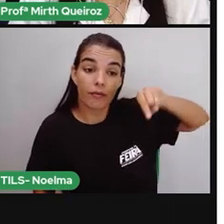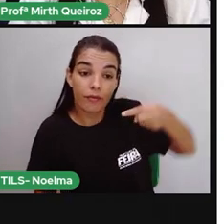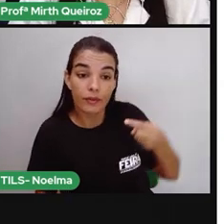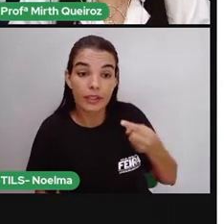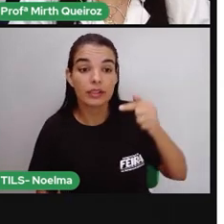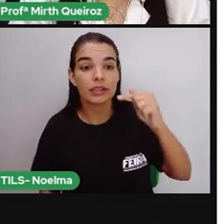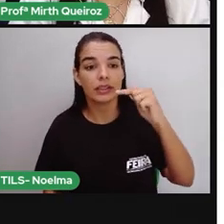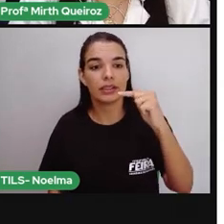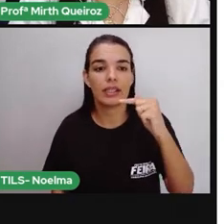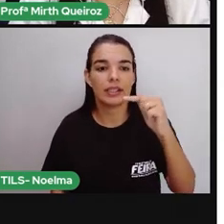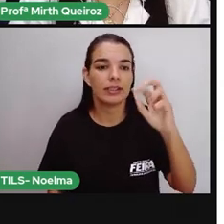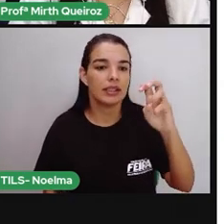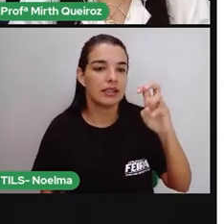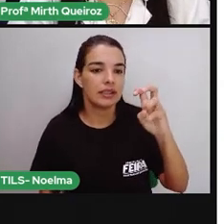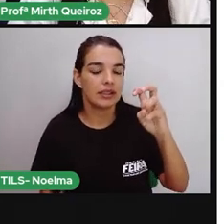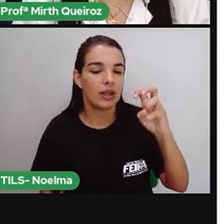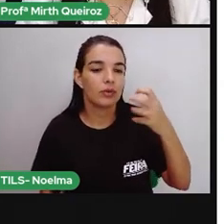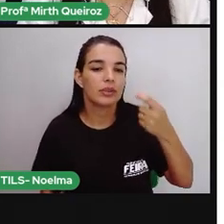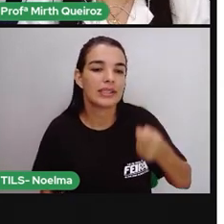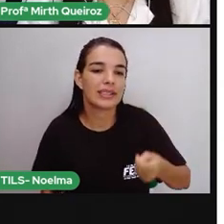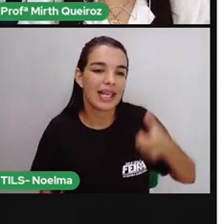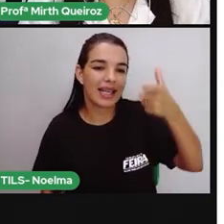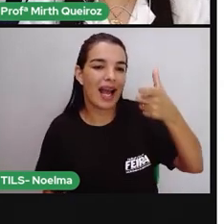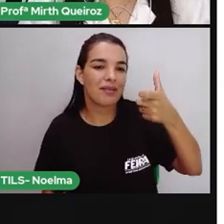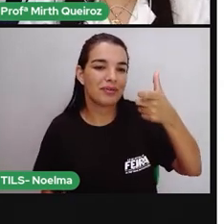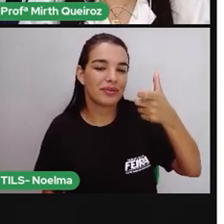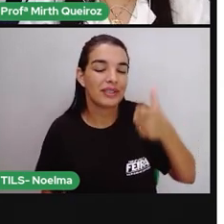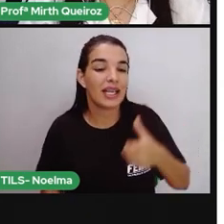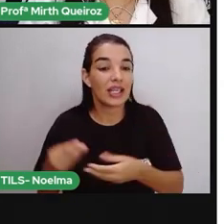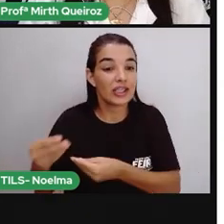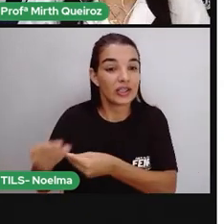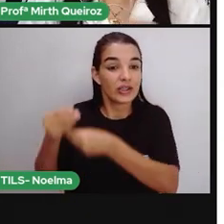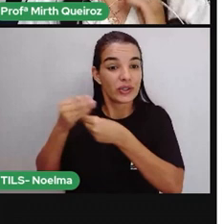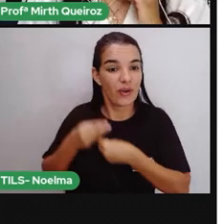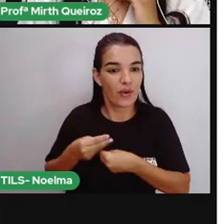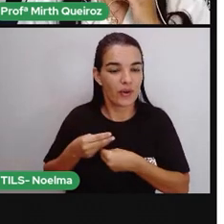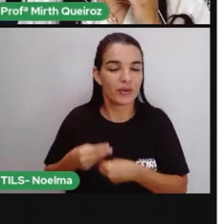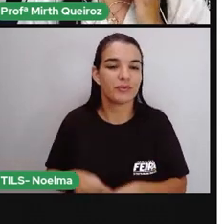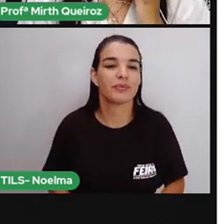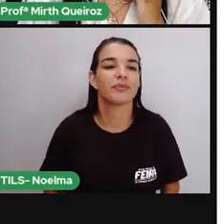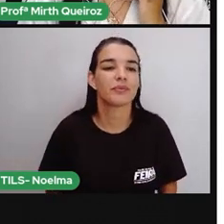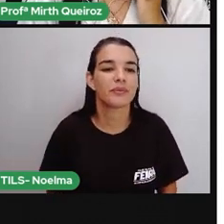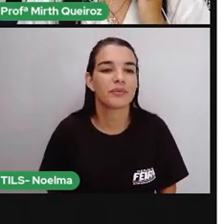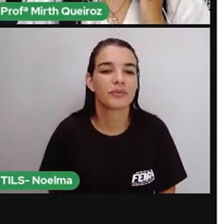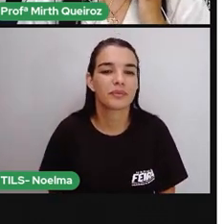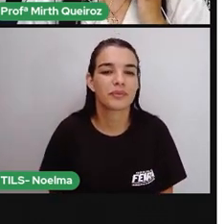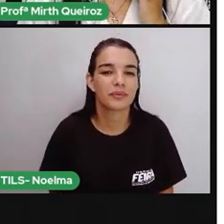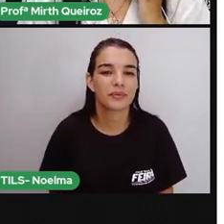e 75 centavos de troco aí, certo?